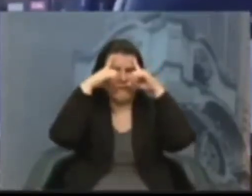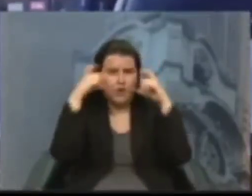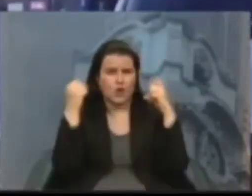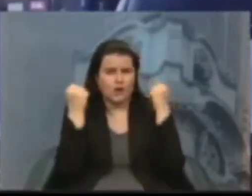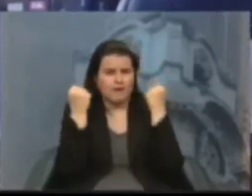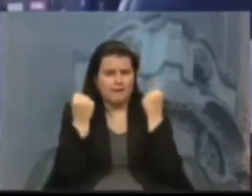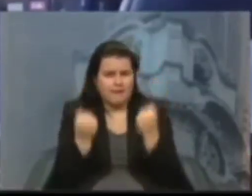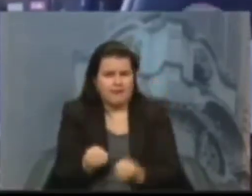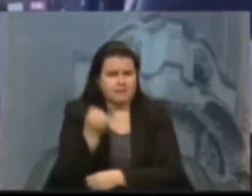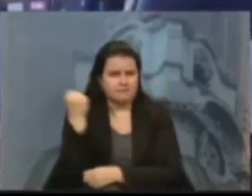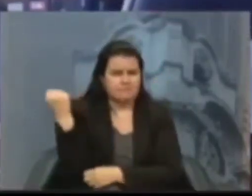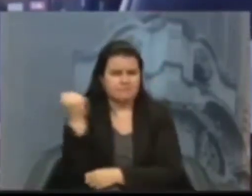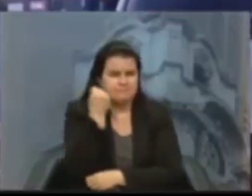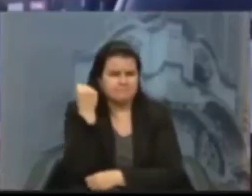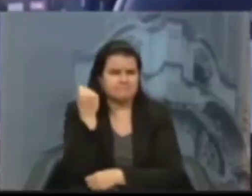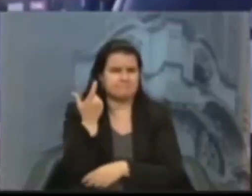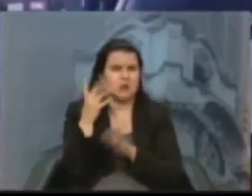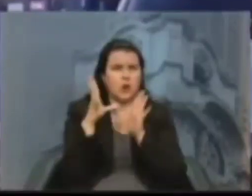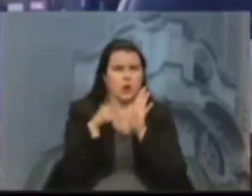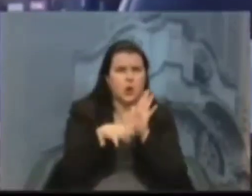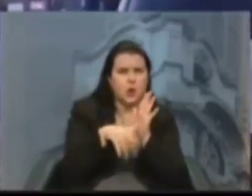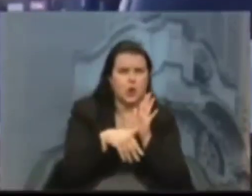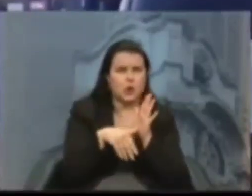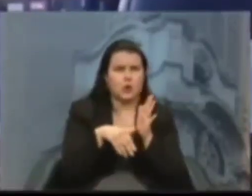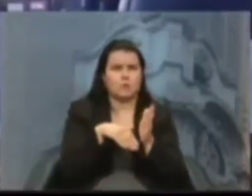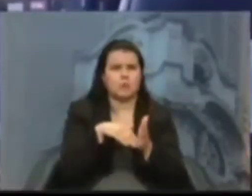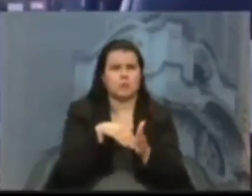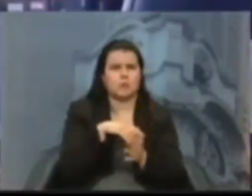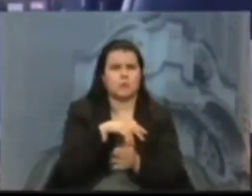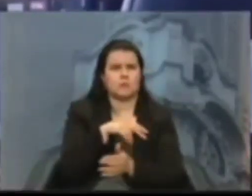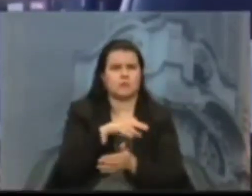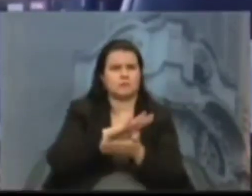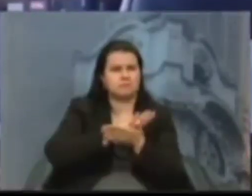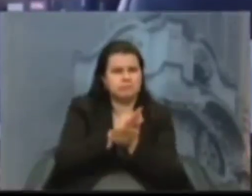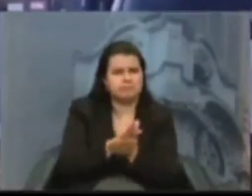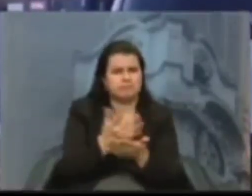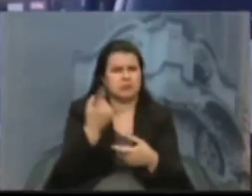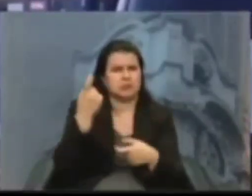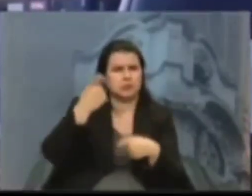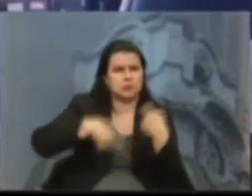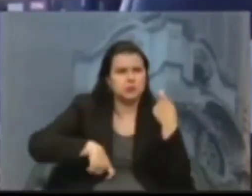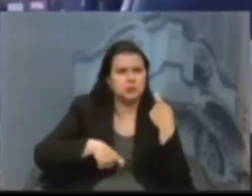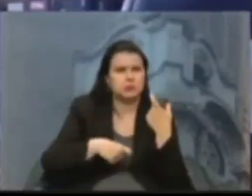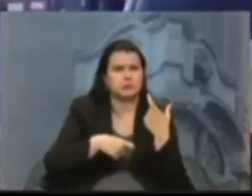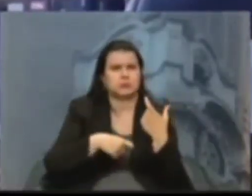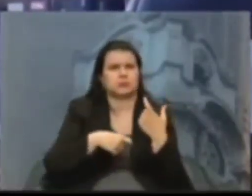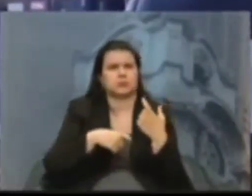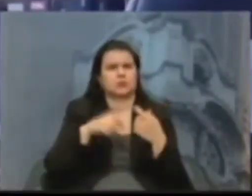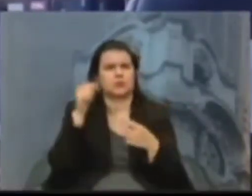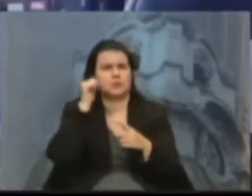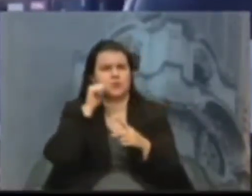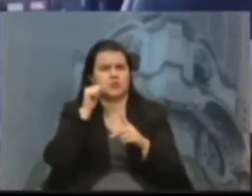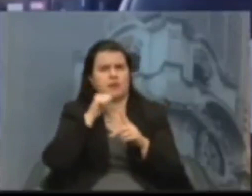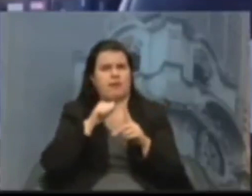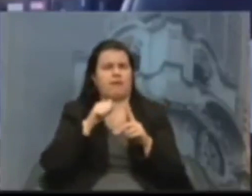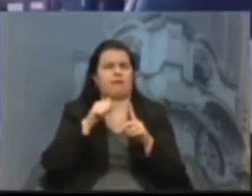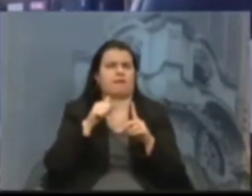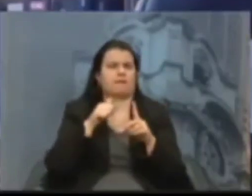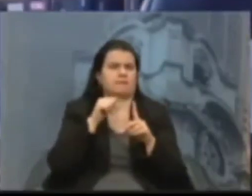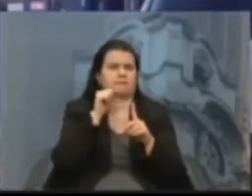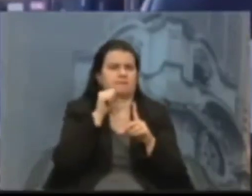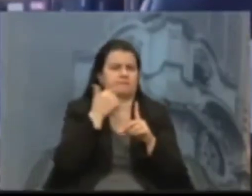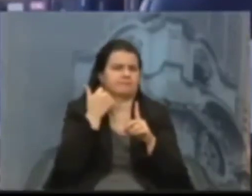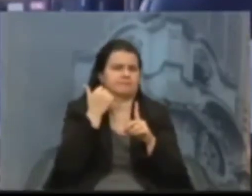os crimes mais graves, como roubo, homicídio, latrocínio, estupro, feminicídio, nós também vemos